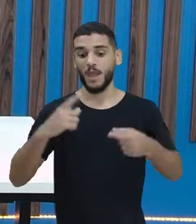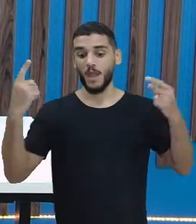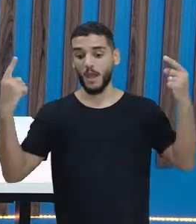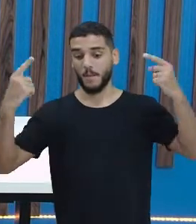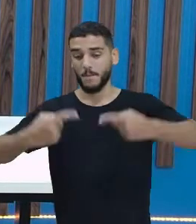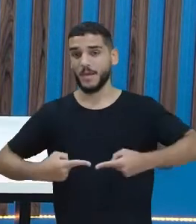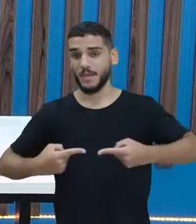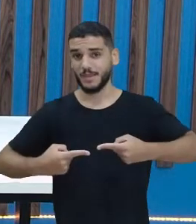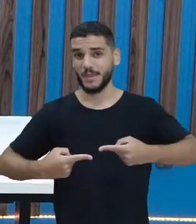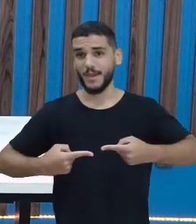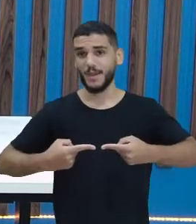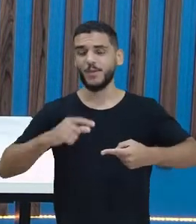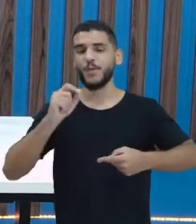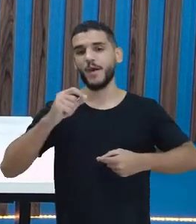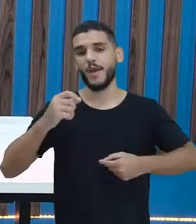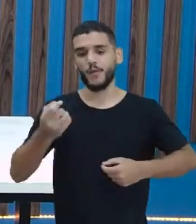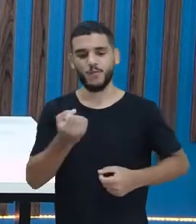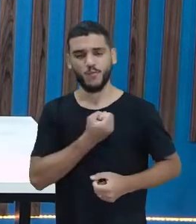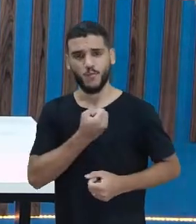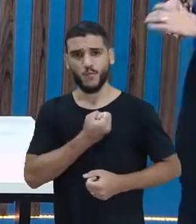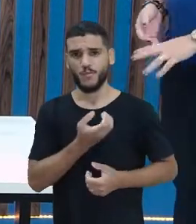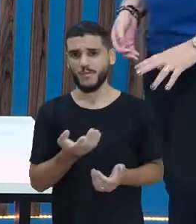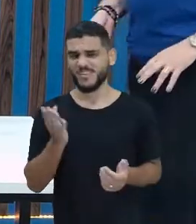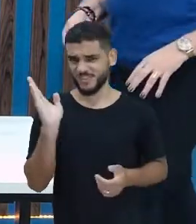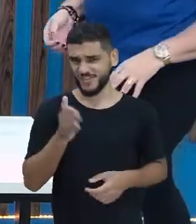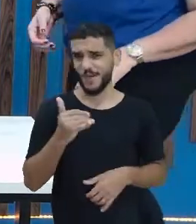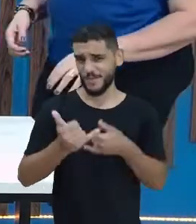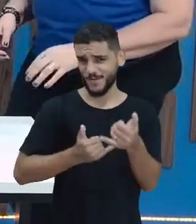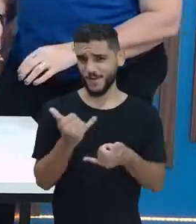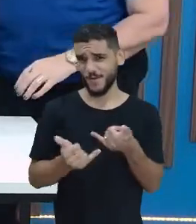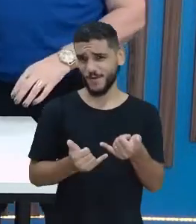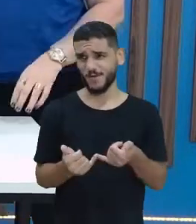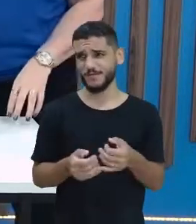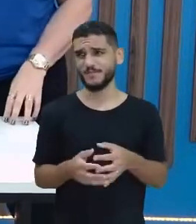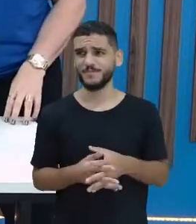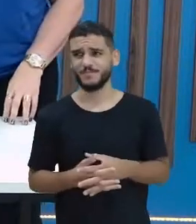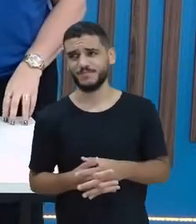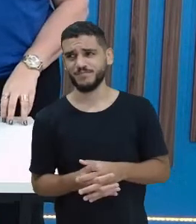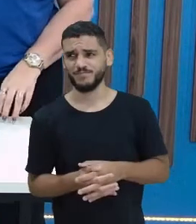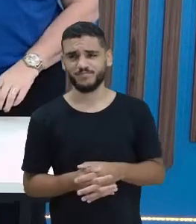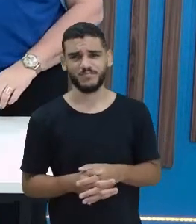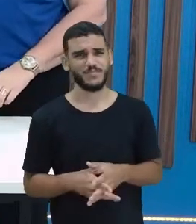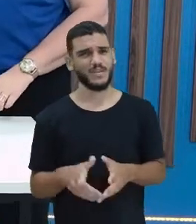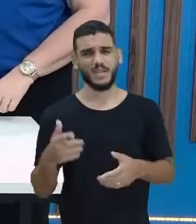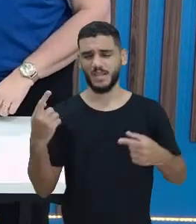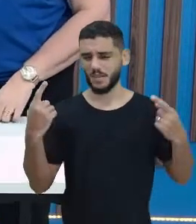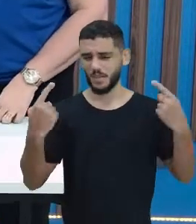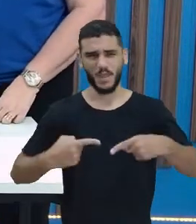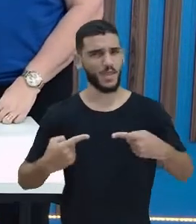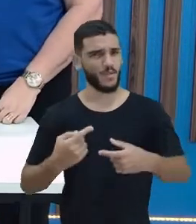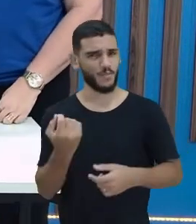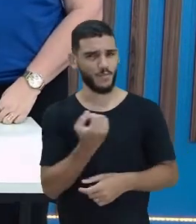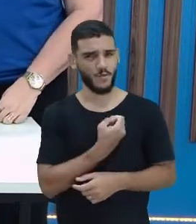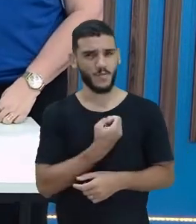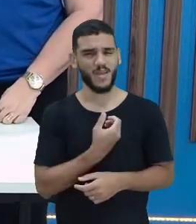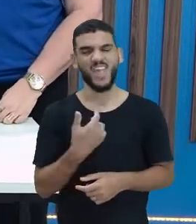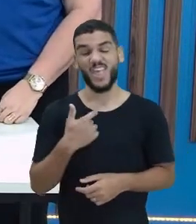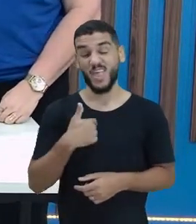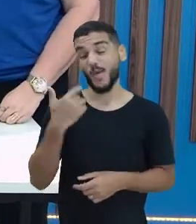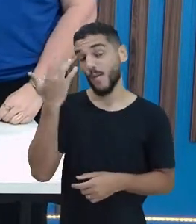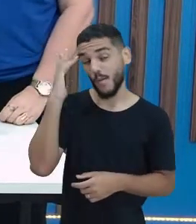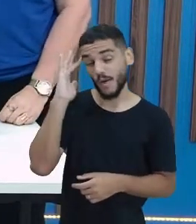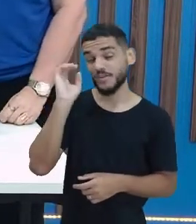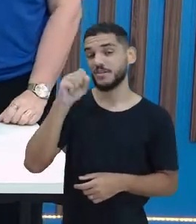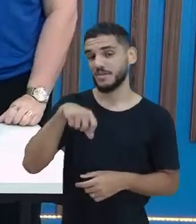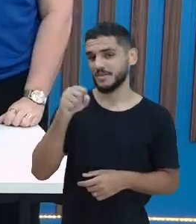dos números. Você já brincou de batalha dos números? Já brincou, professora Iris, de batalha dos números? Eu acho que eu já.